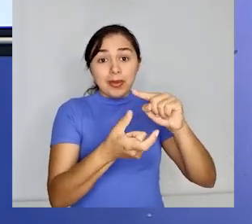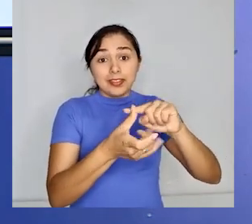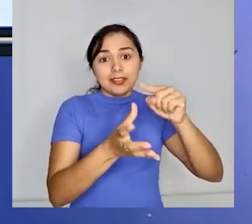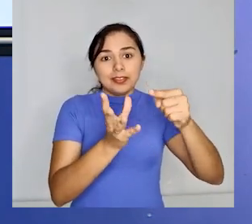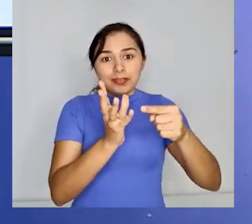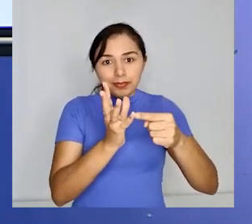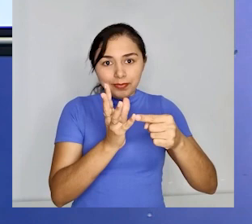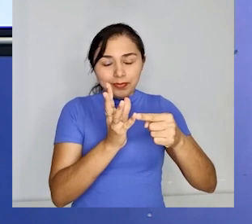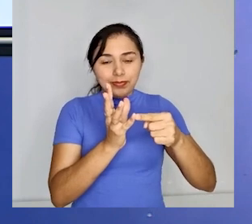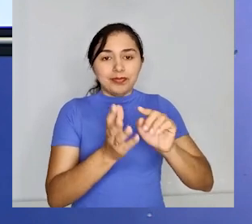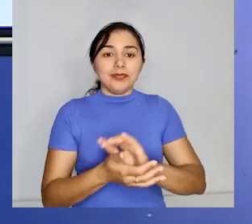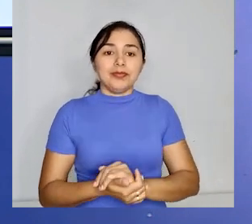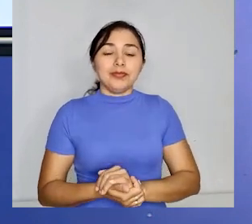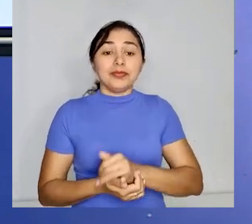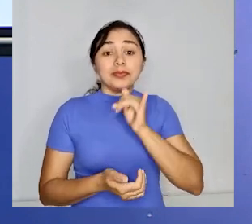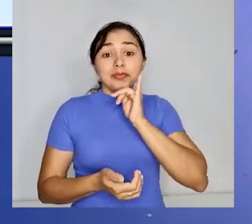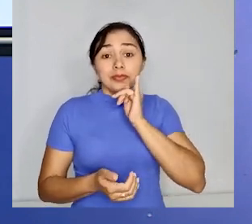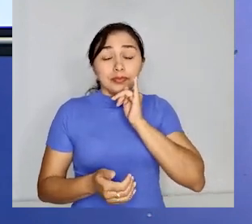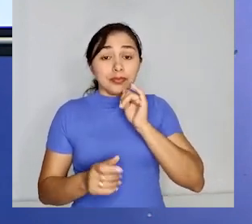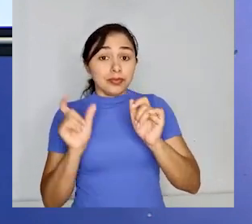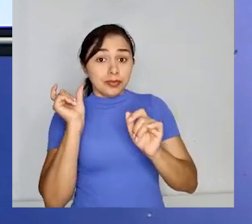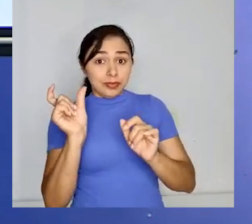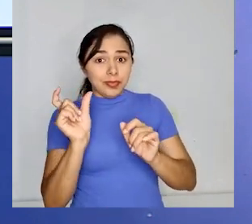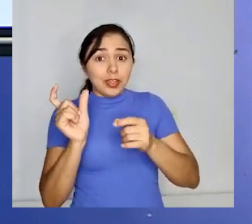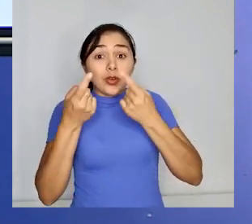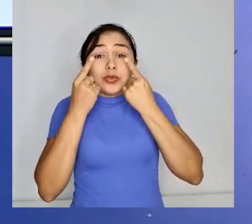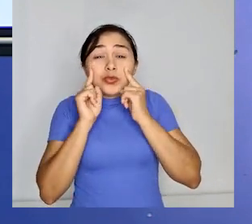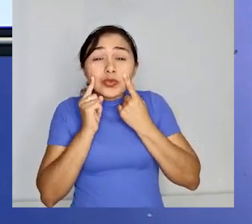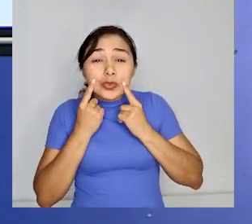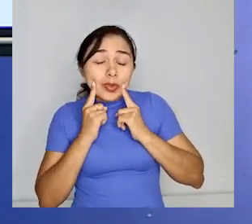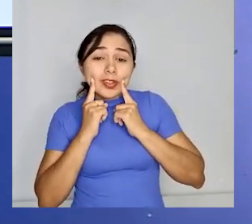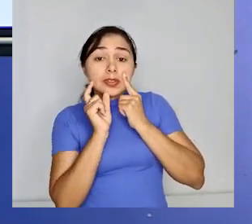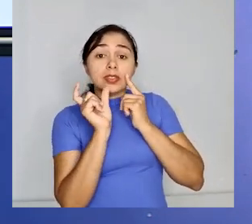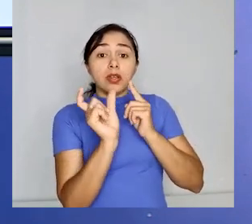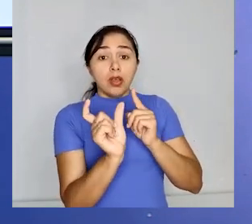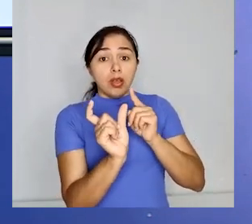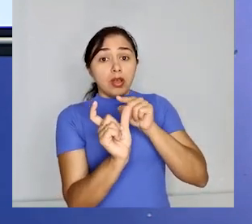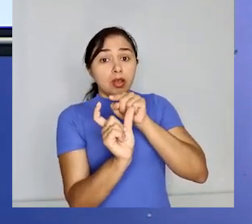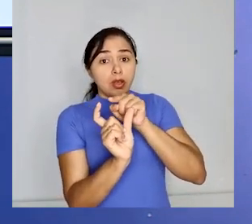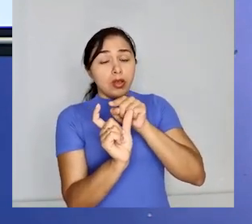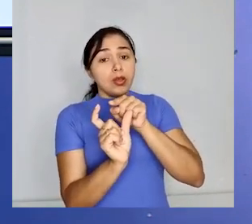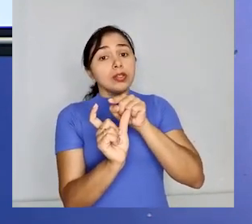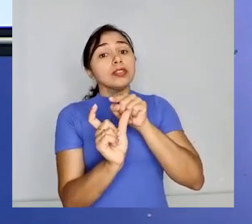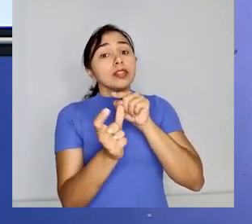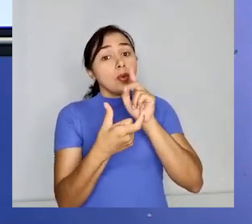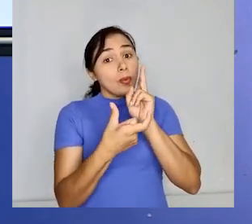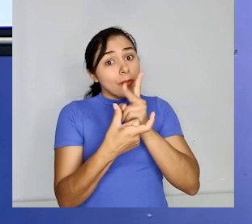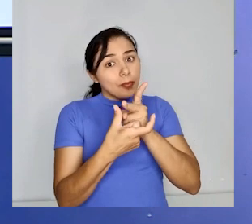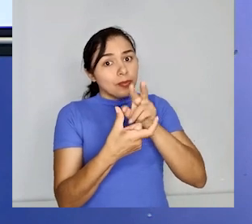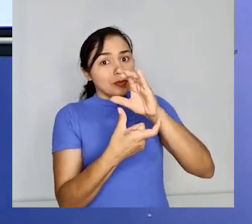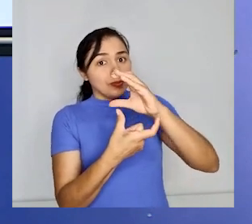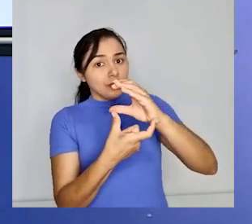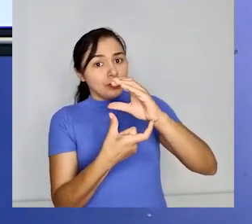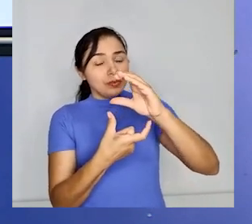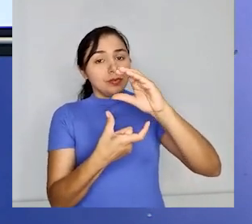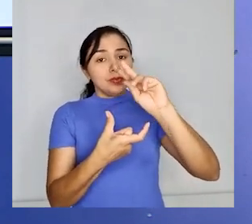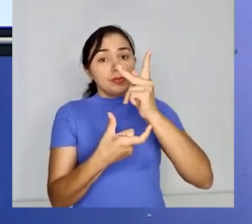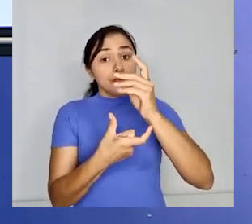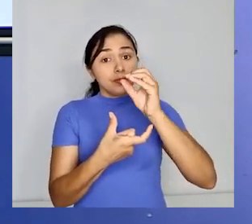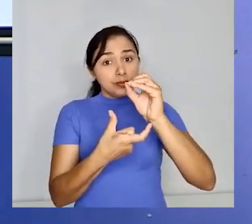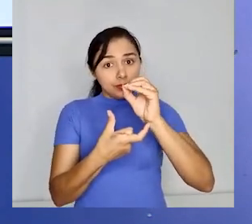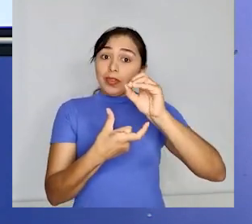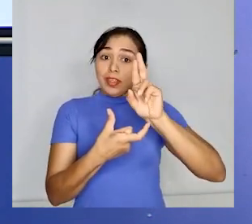Na palavra chorar, nós temos o tema, que é a junção do radical xó mais a vogal A.